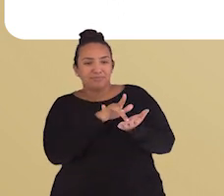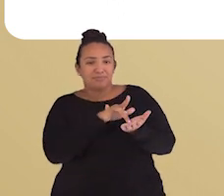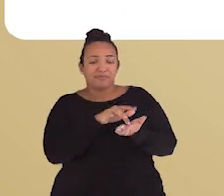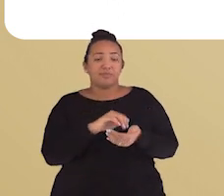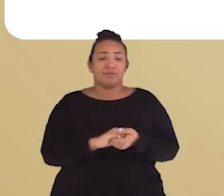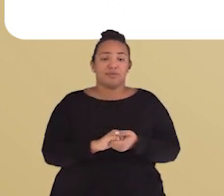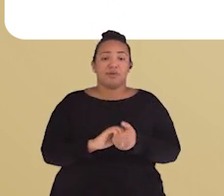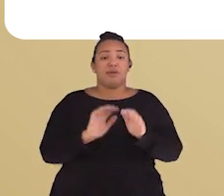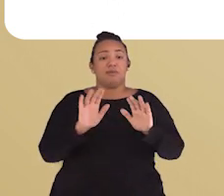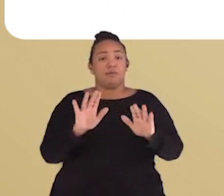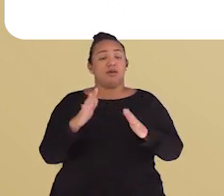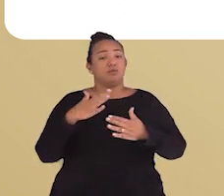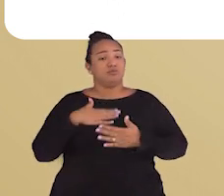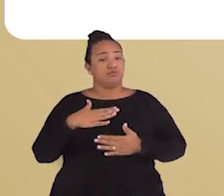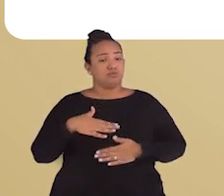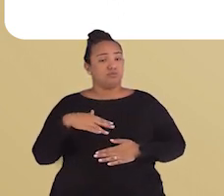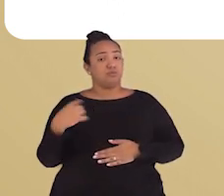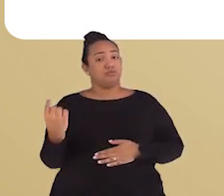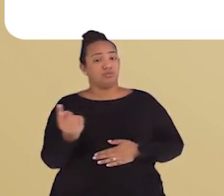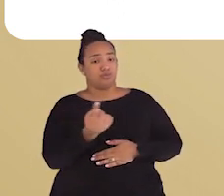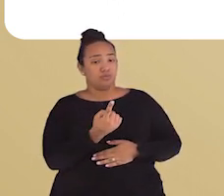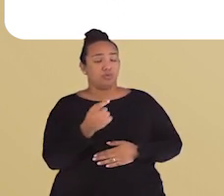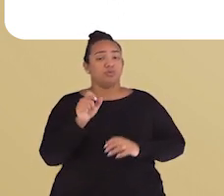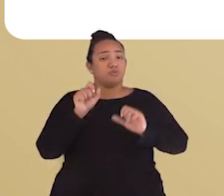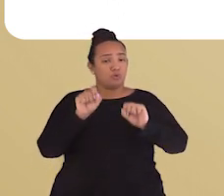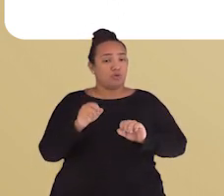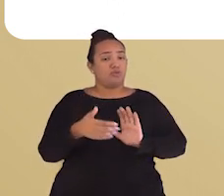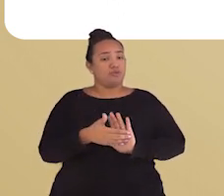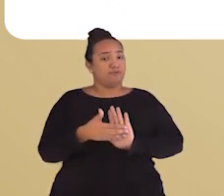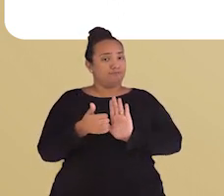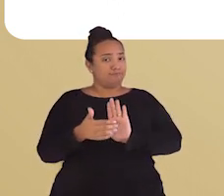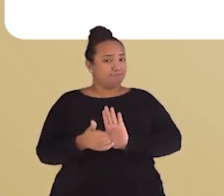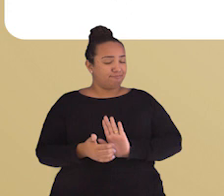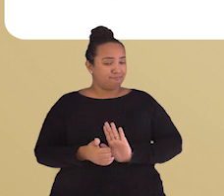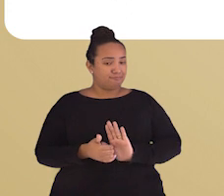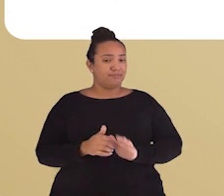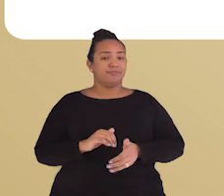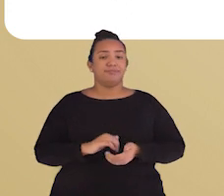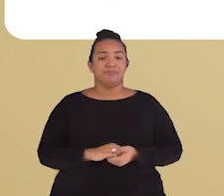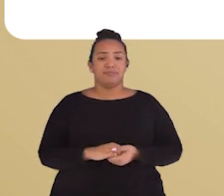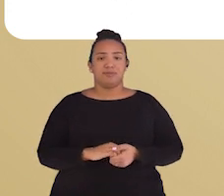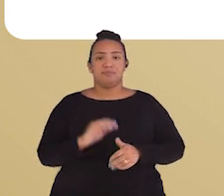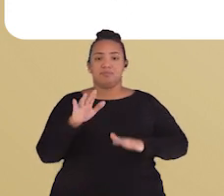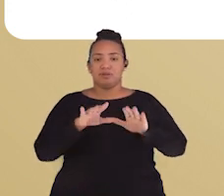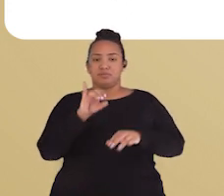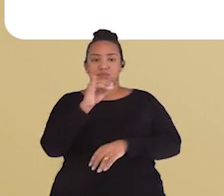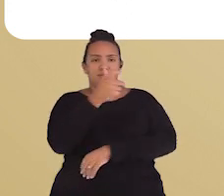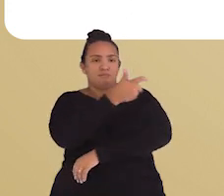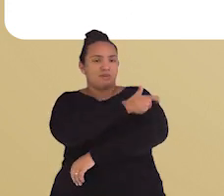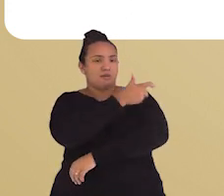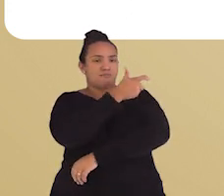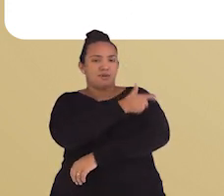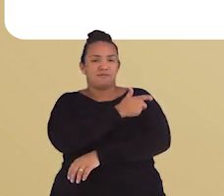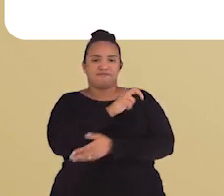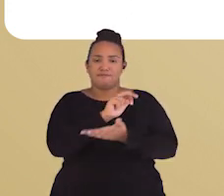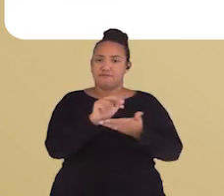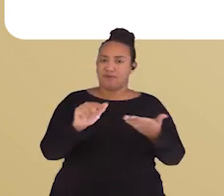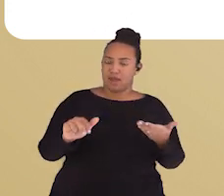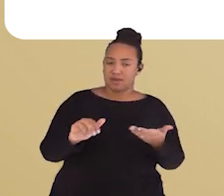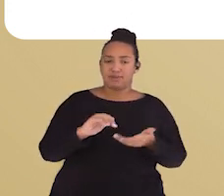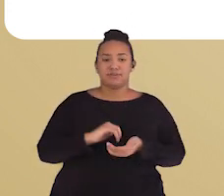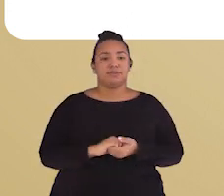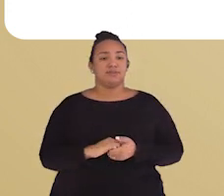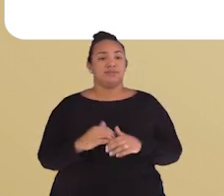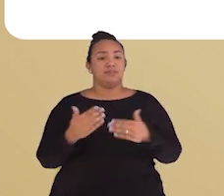alumínio possa ser tóxico, nossos corpos são super eficientes para eliminá-lo, mantendo os níveis baixos mesmo após várias injeções. Então,